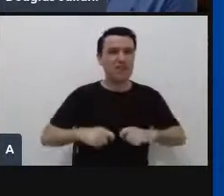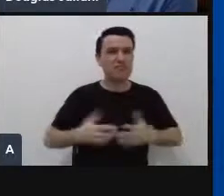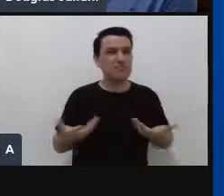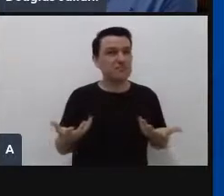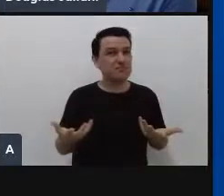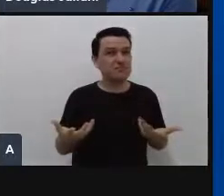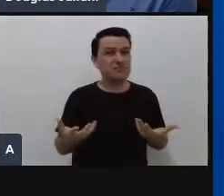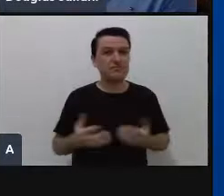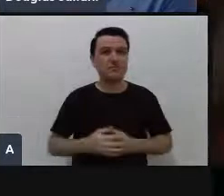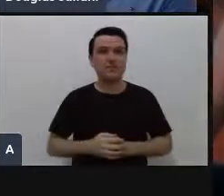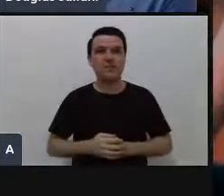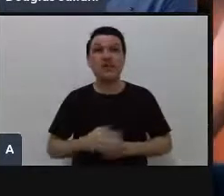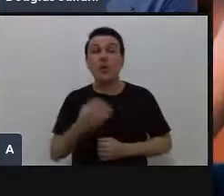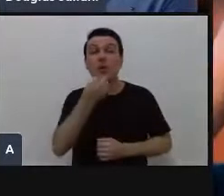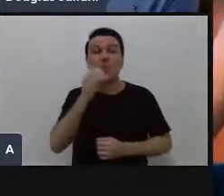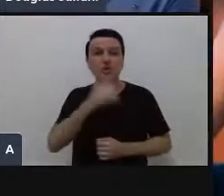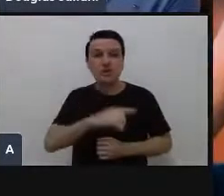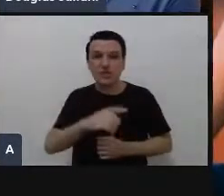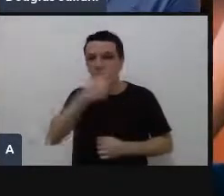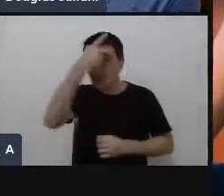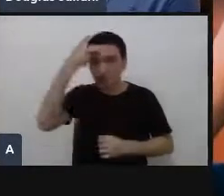bom dia para o pessoal que está chegando,